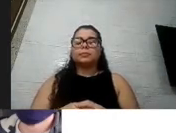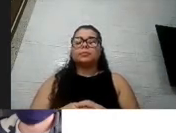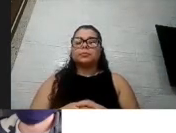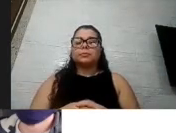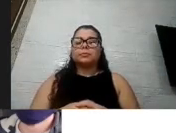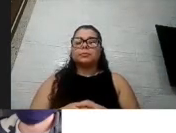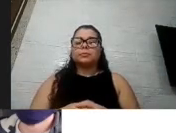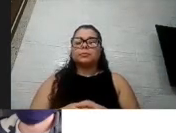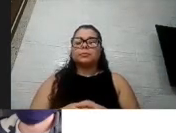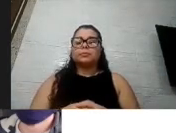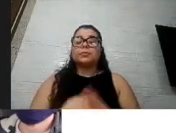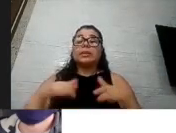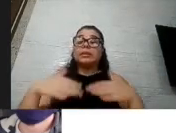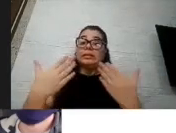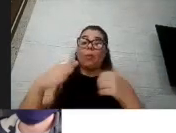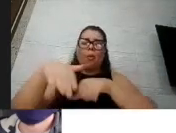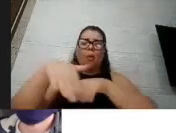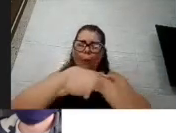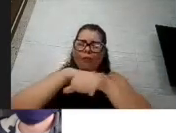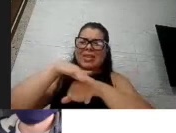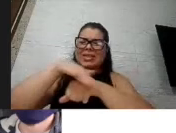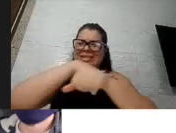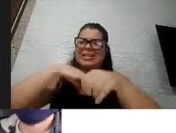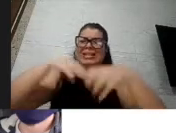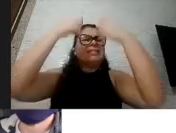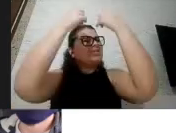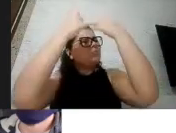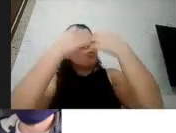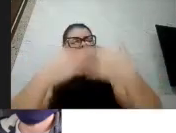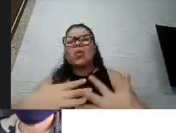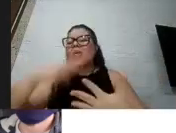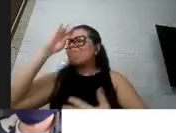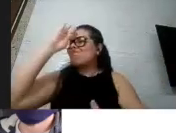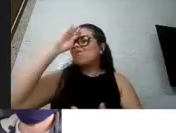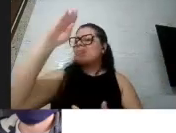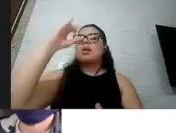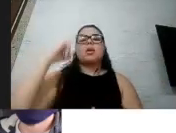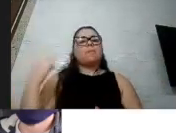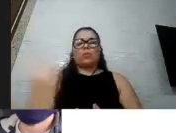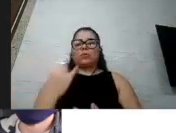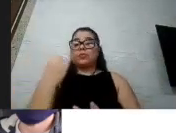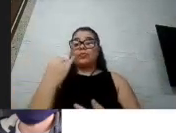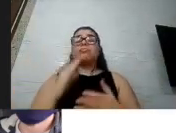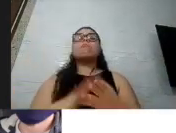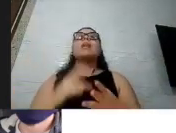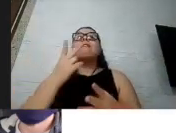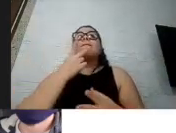você. Então, conversar muito e explicar é muito importante. Quando a gente fala em crianças,